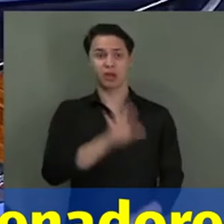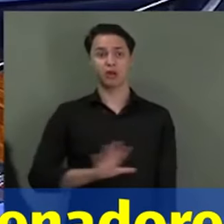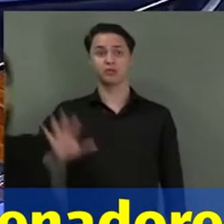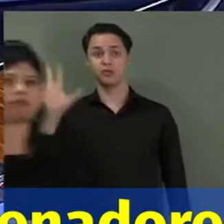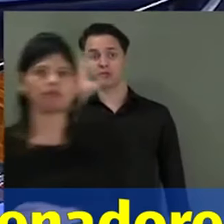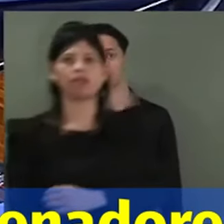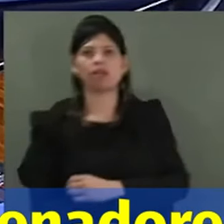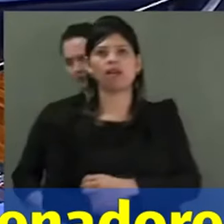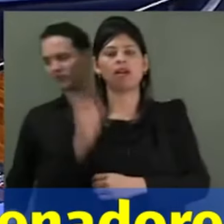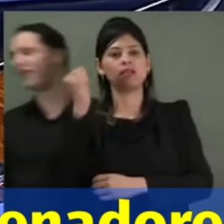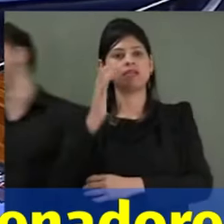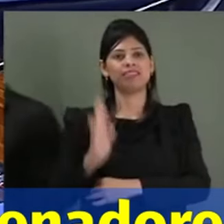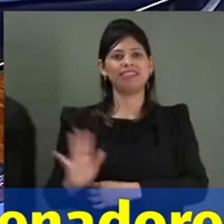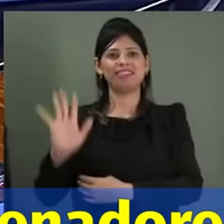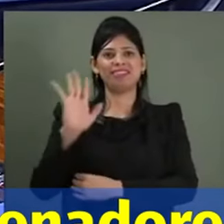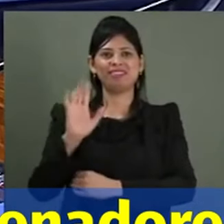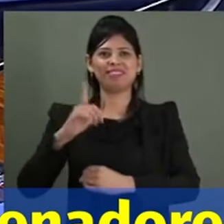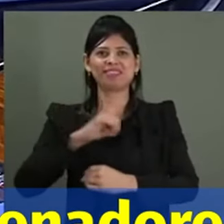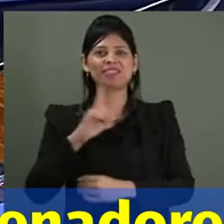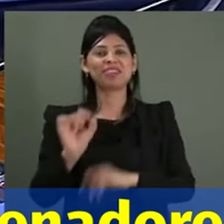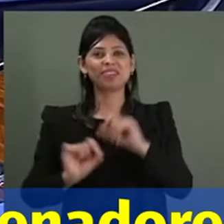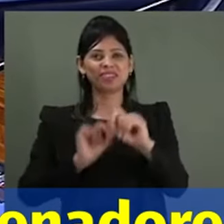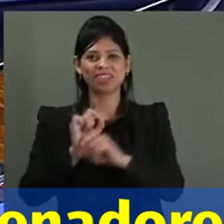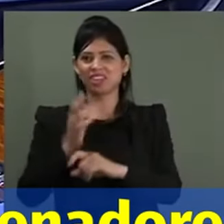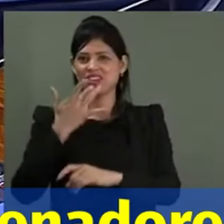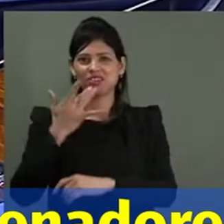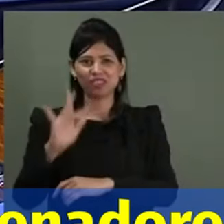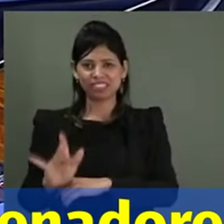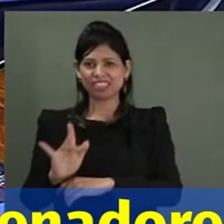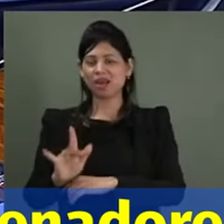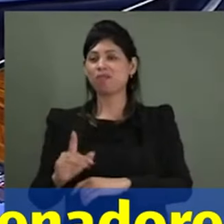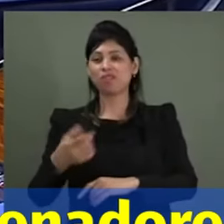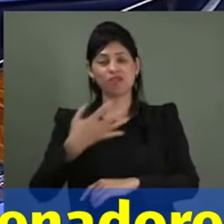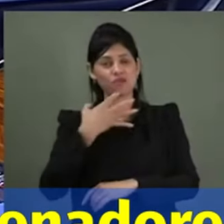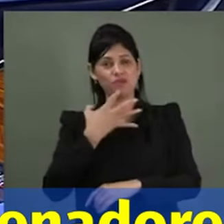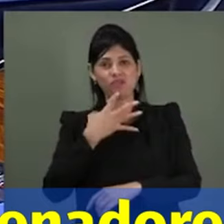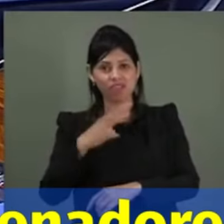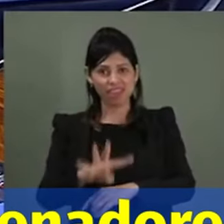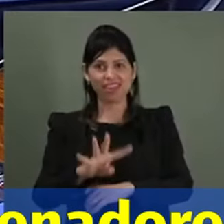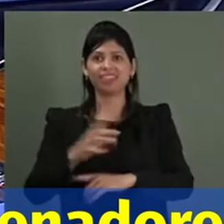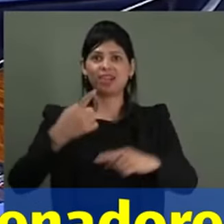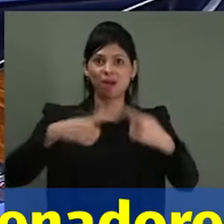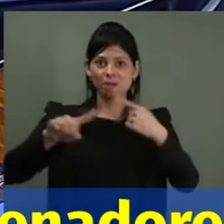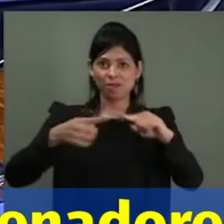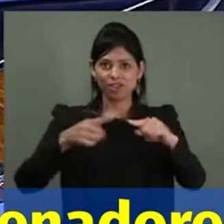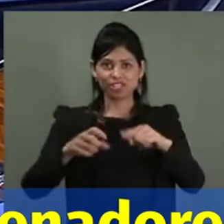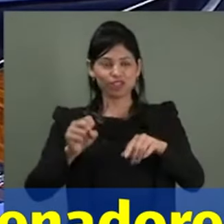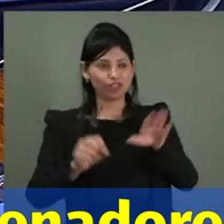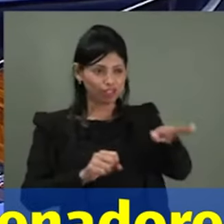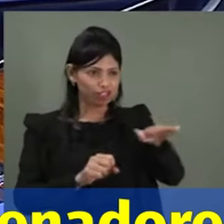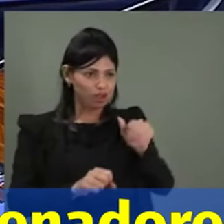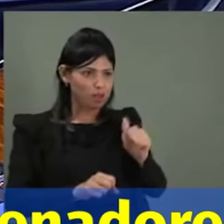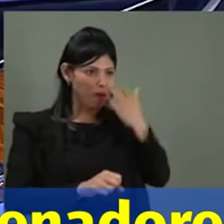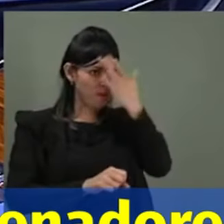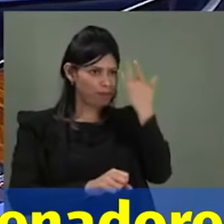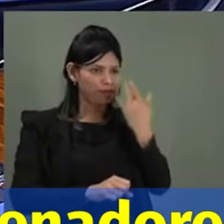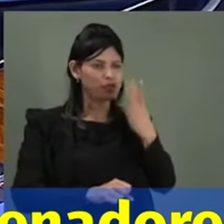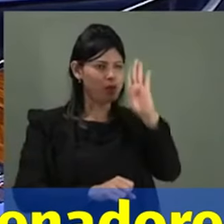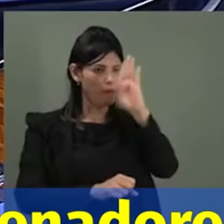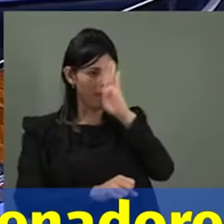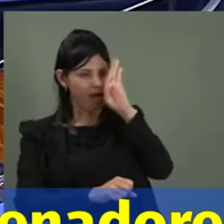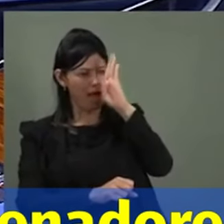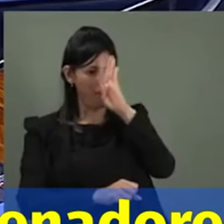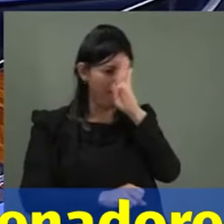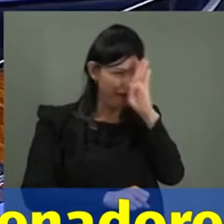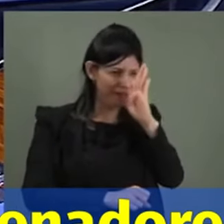não sabe nem a melodia, se você pega um bêbado e fala, canta hino nacional, ele canta a letra tudo